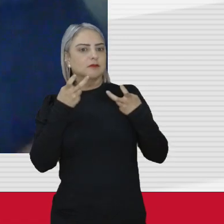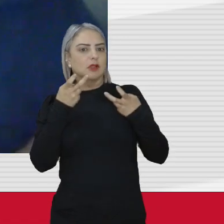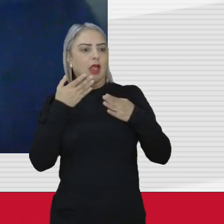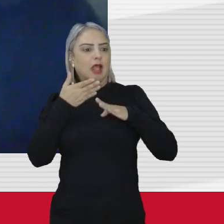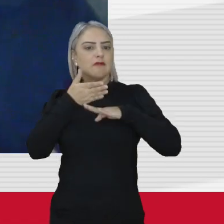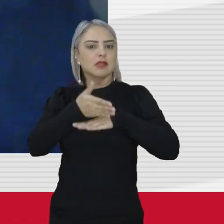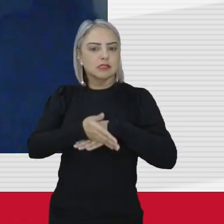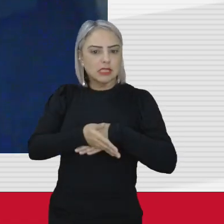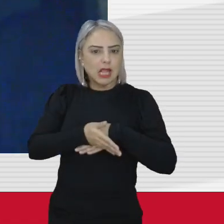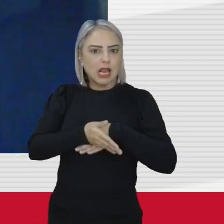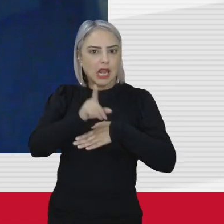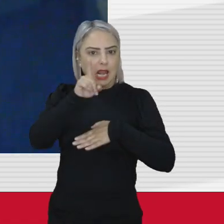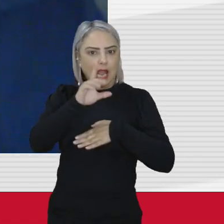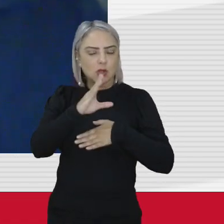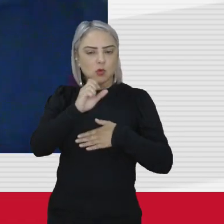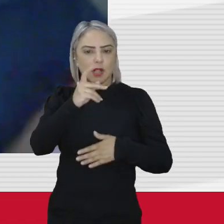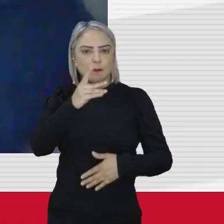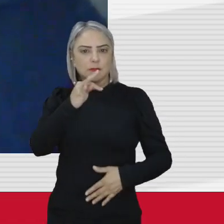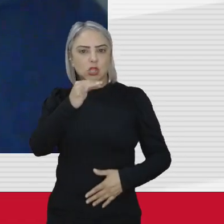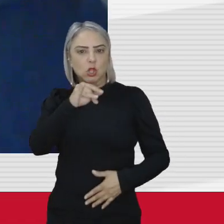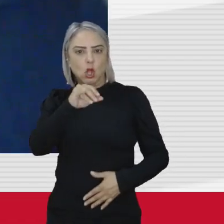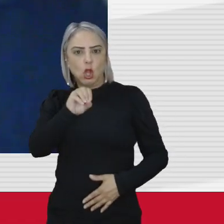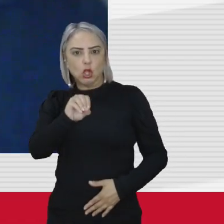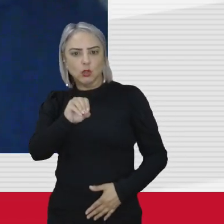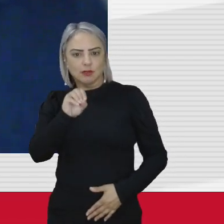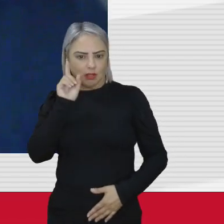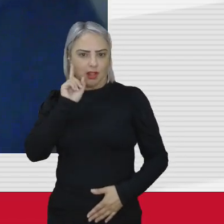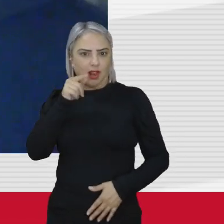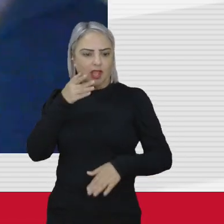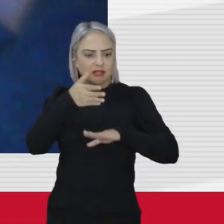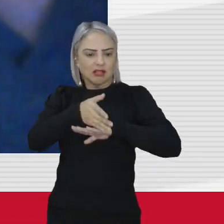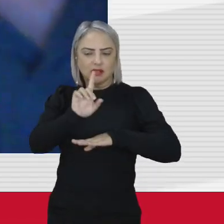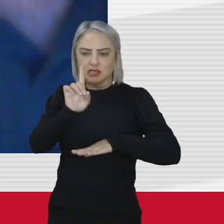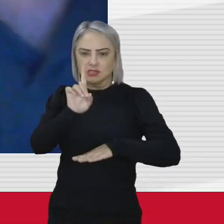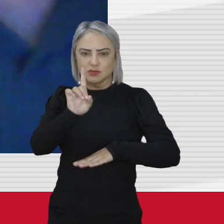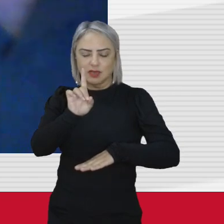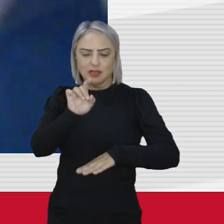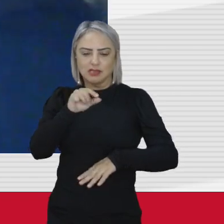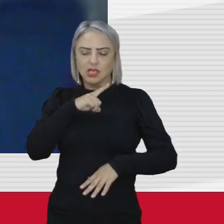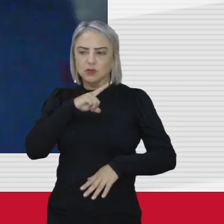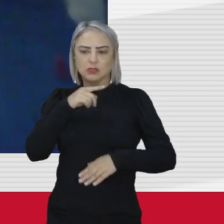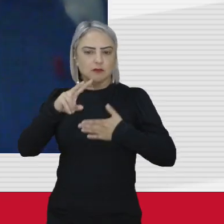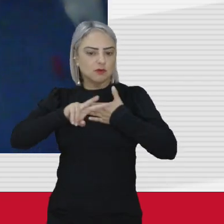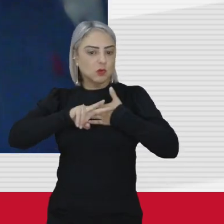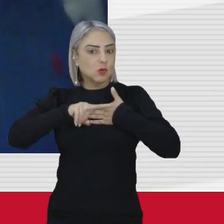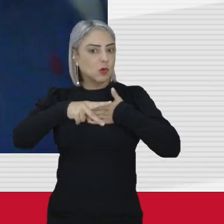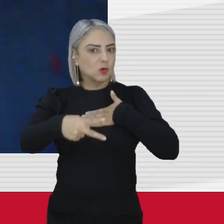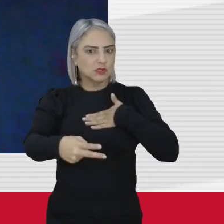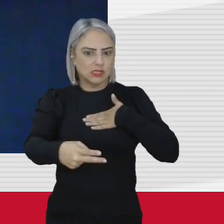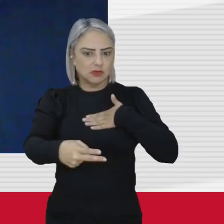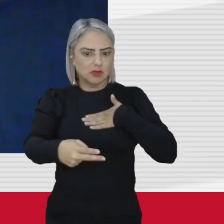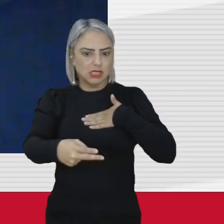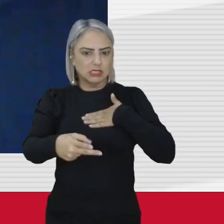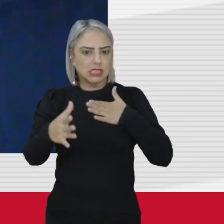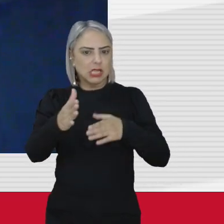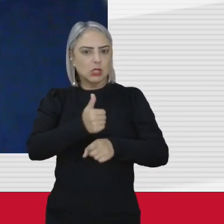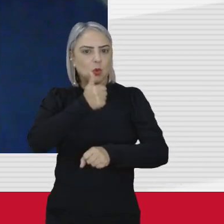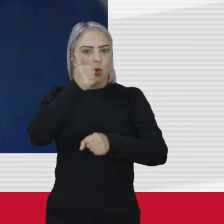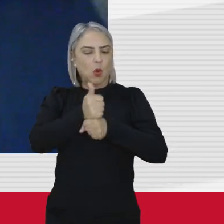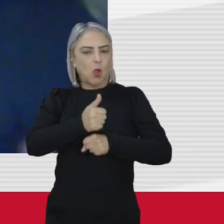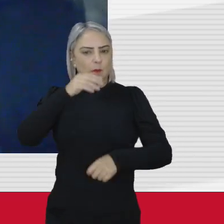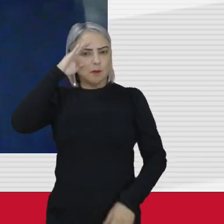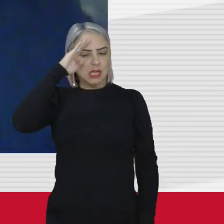invasão do Capitólio e lá isso não teve consequências em um golpe militar